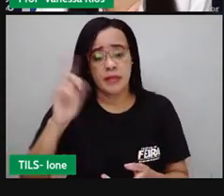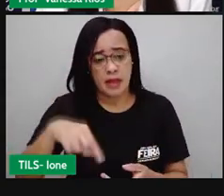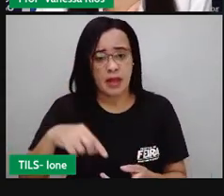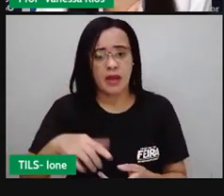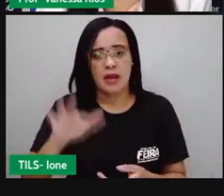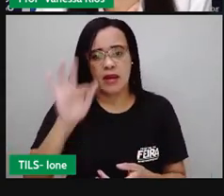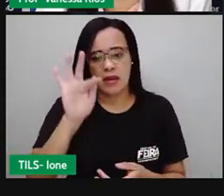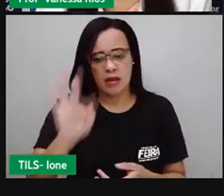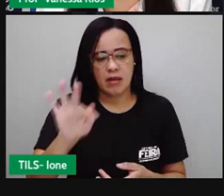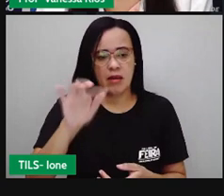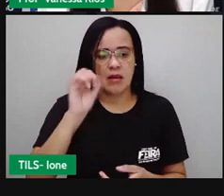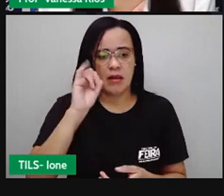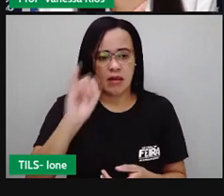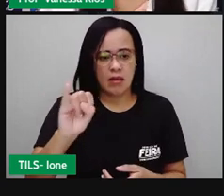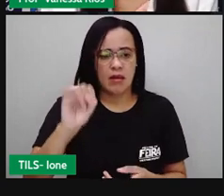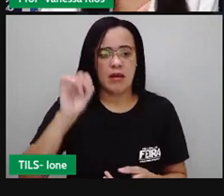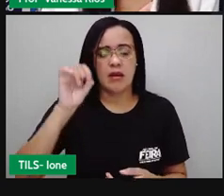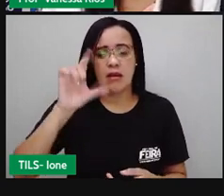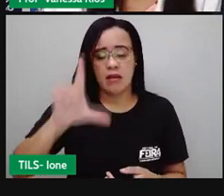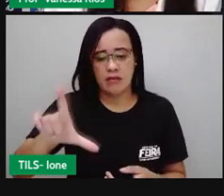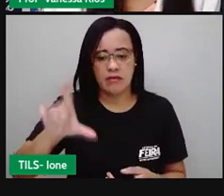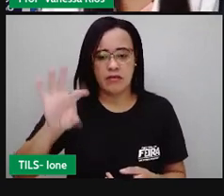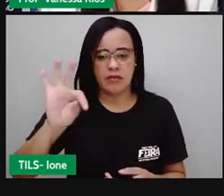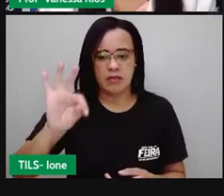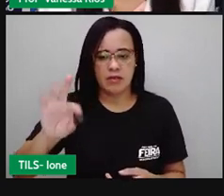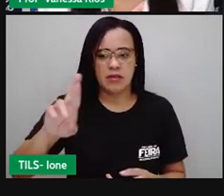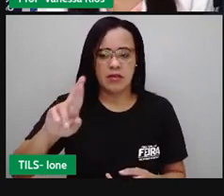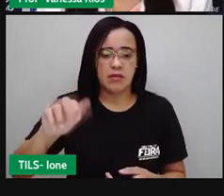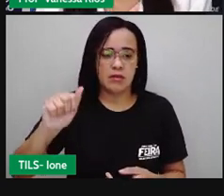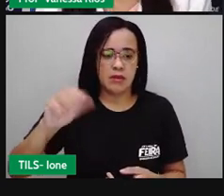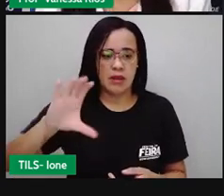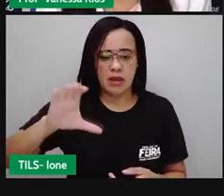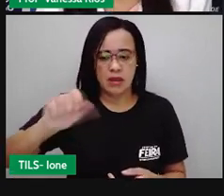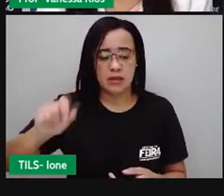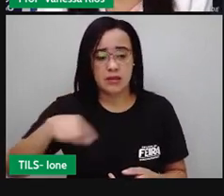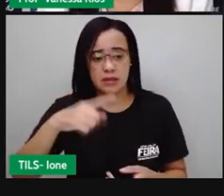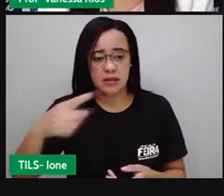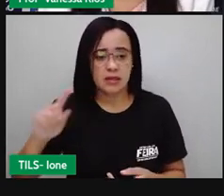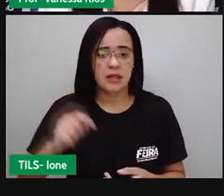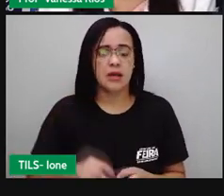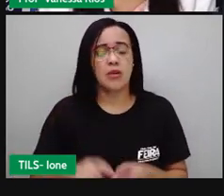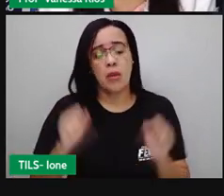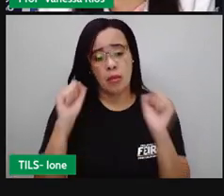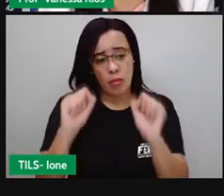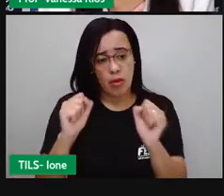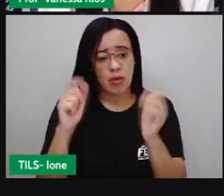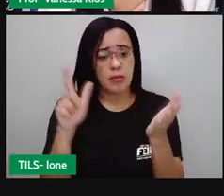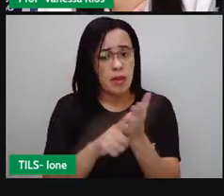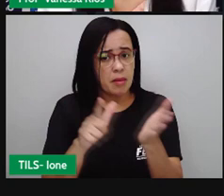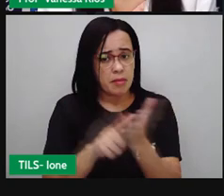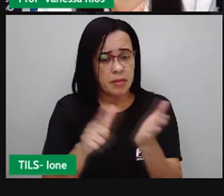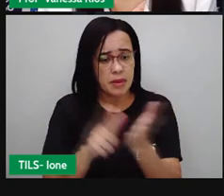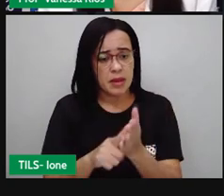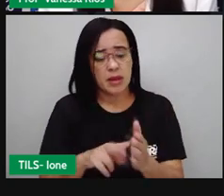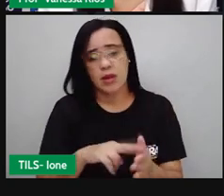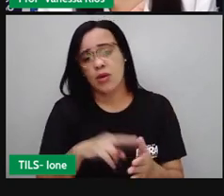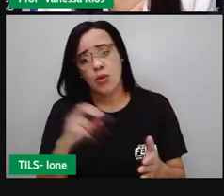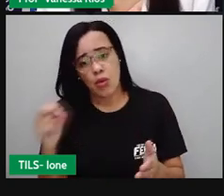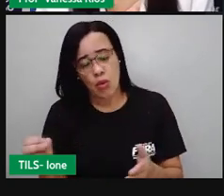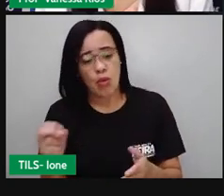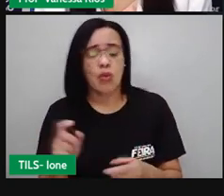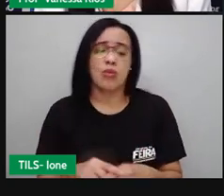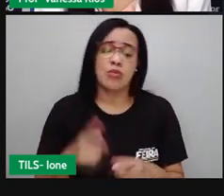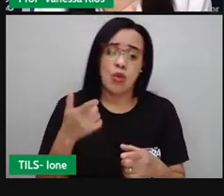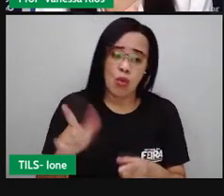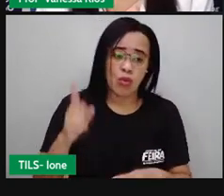coloca ali um equipamento, né? Pode ser um filtro de papel, um filtro de tecido, ou de um outro material, que vai fazer com